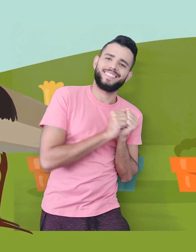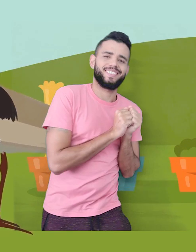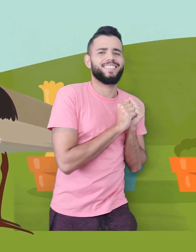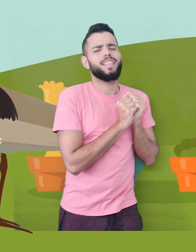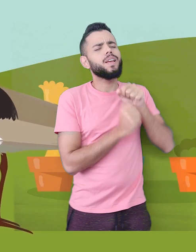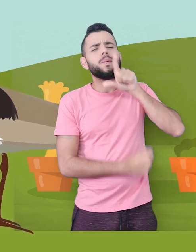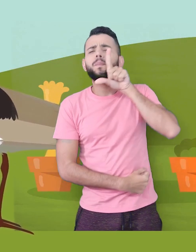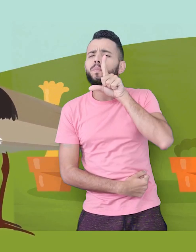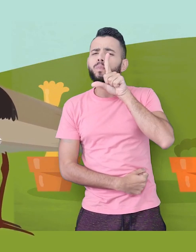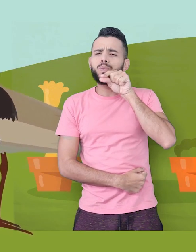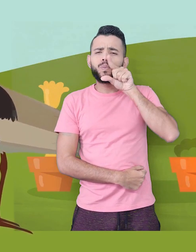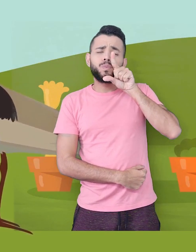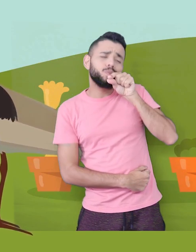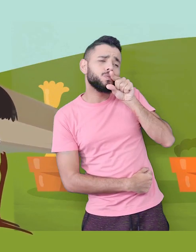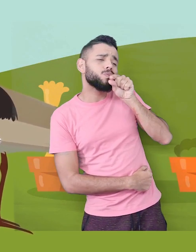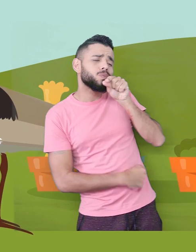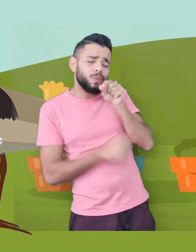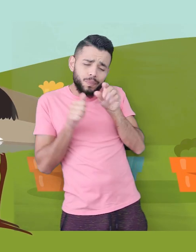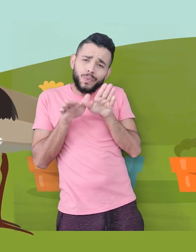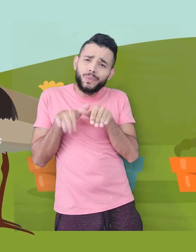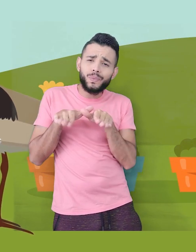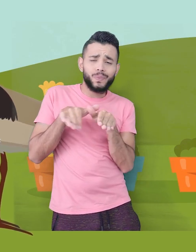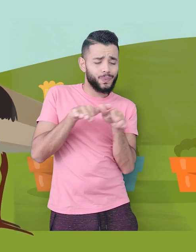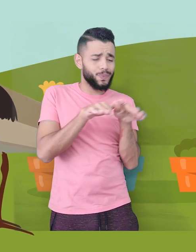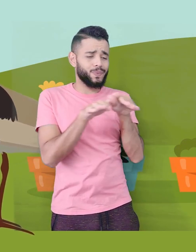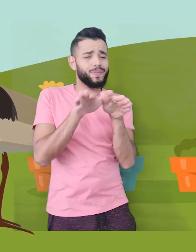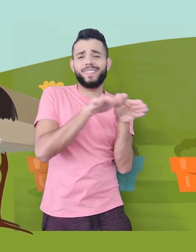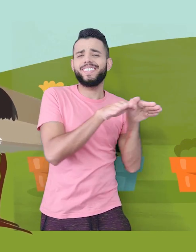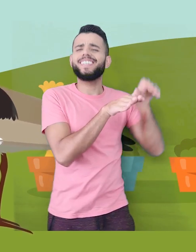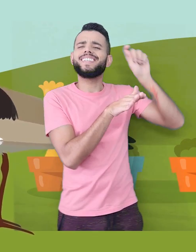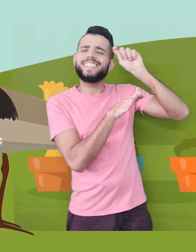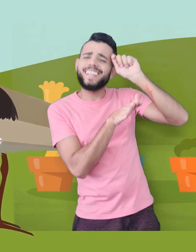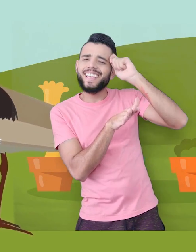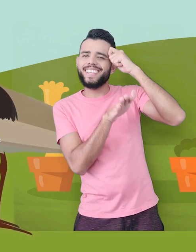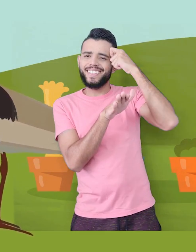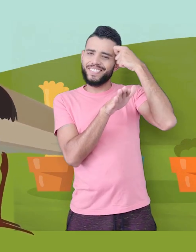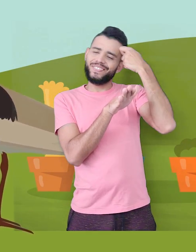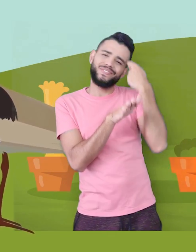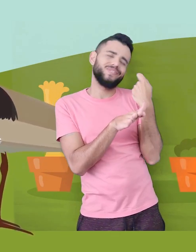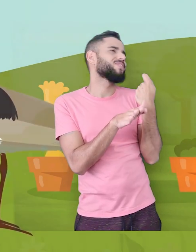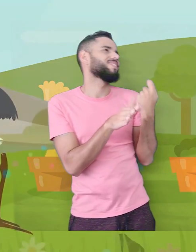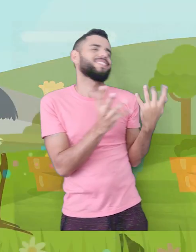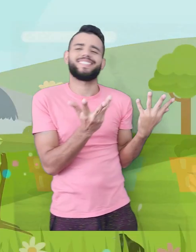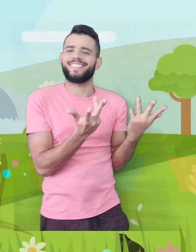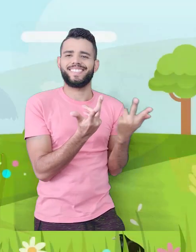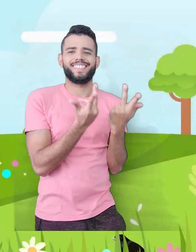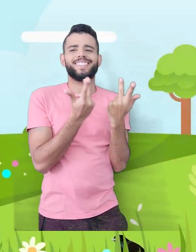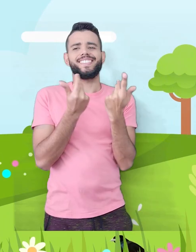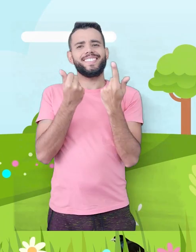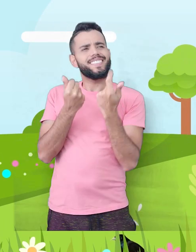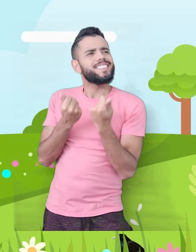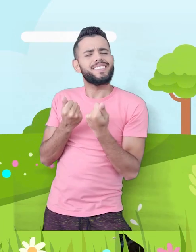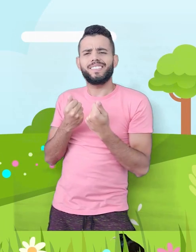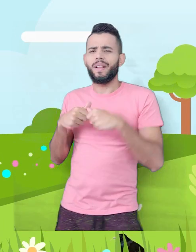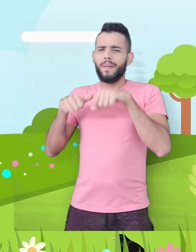Passarinho humildinho O nosso neguinho Com um